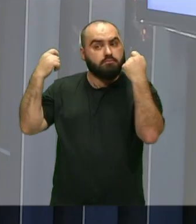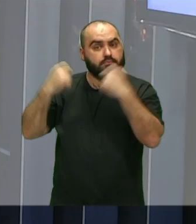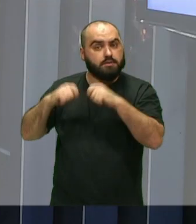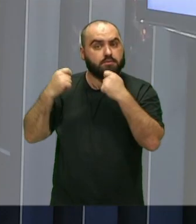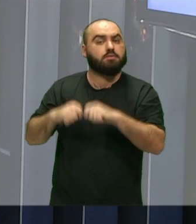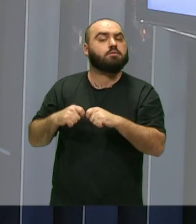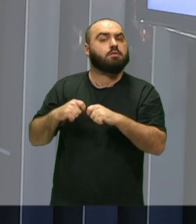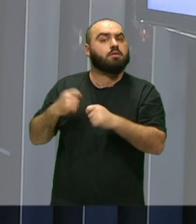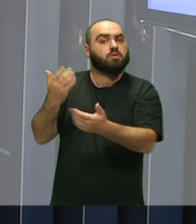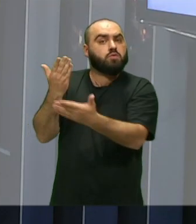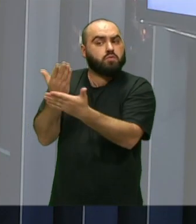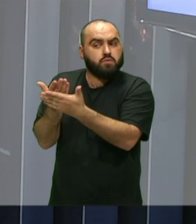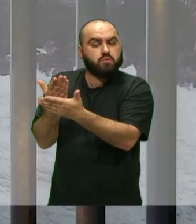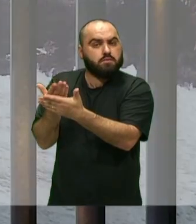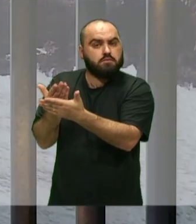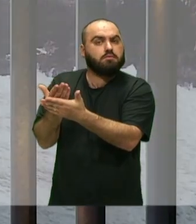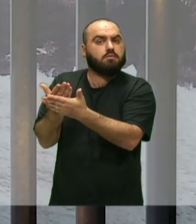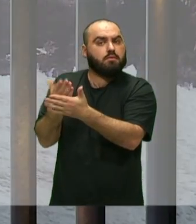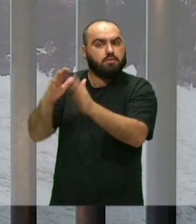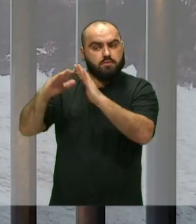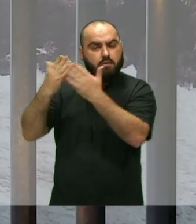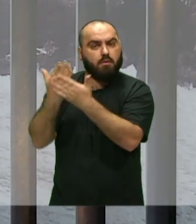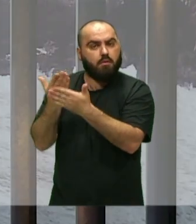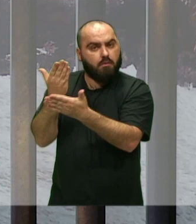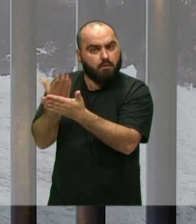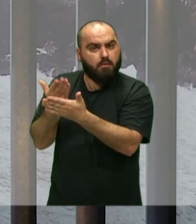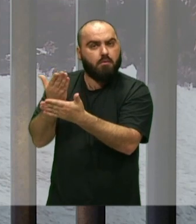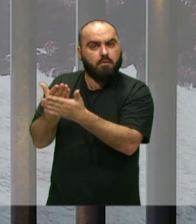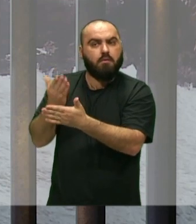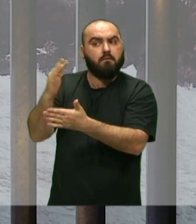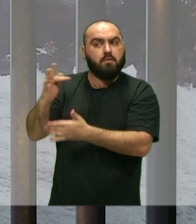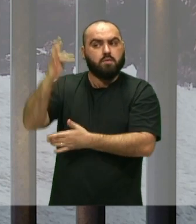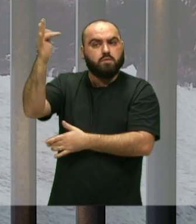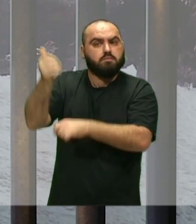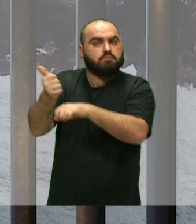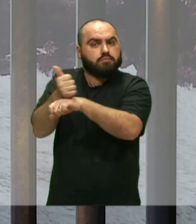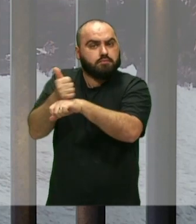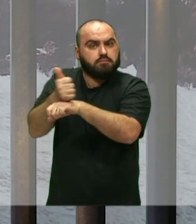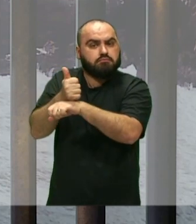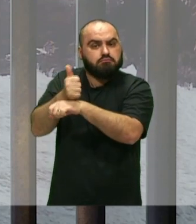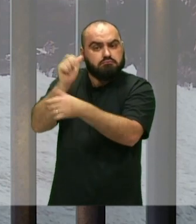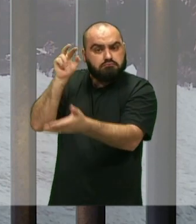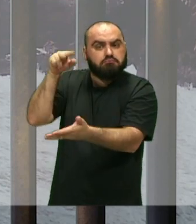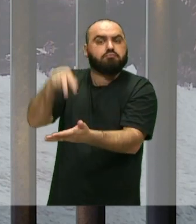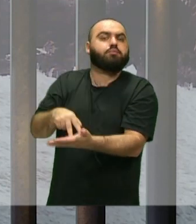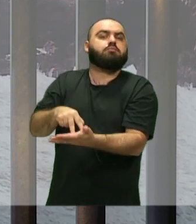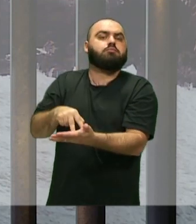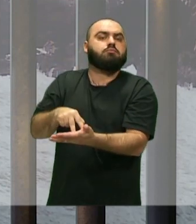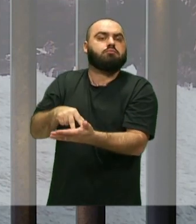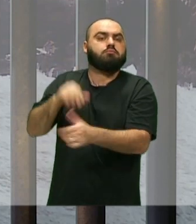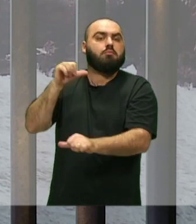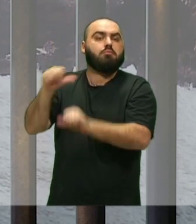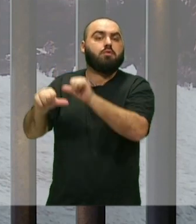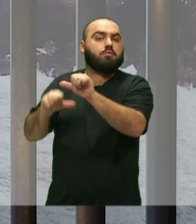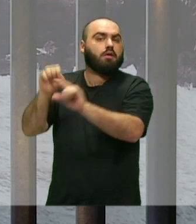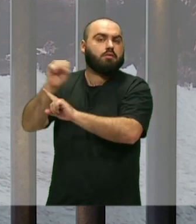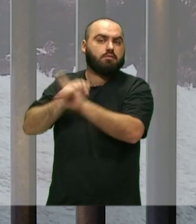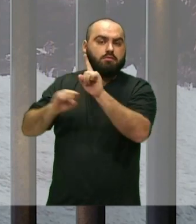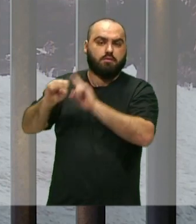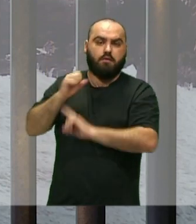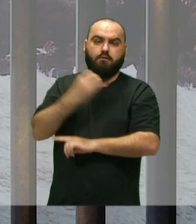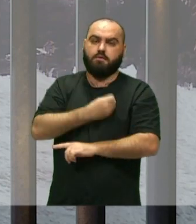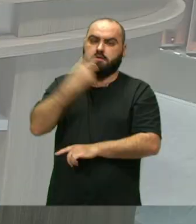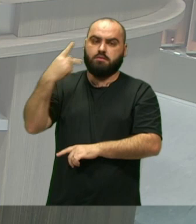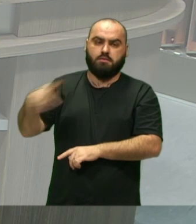encaminhar Para o estudo Caminhar Para uma profissão Né? De fato De transformação Social Para a sua vida